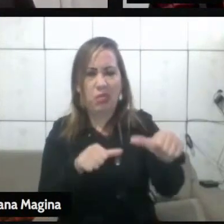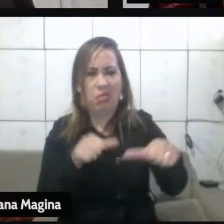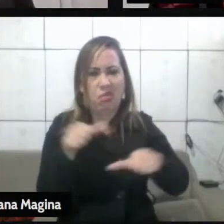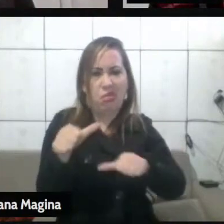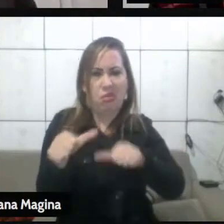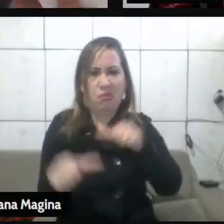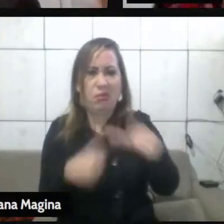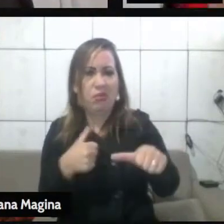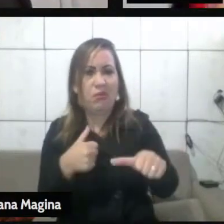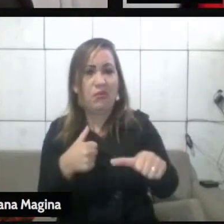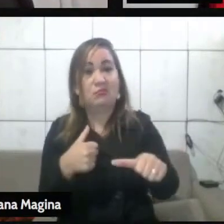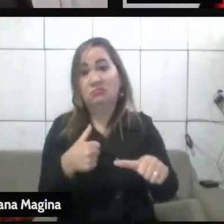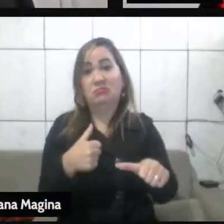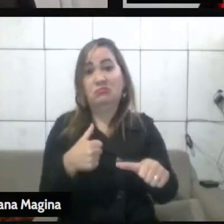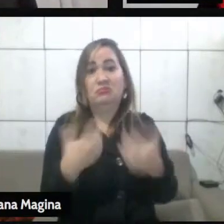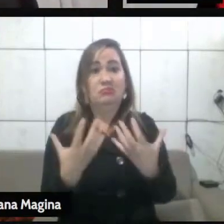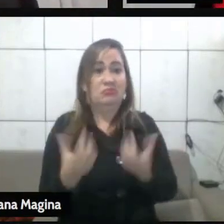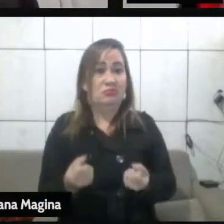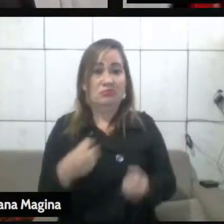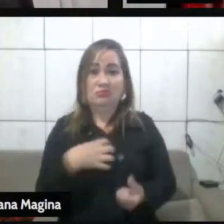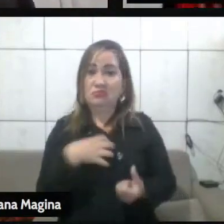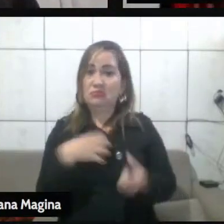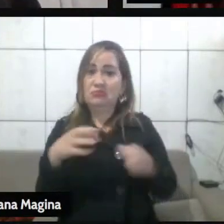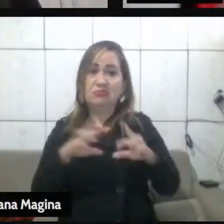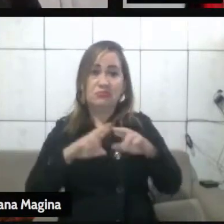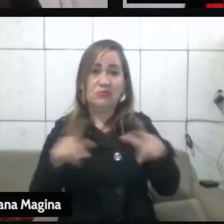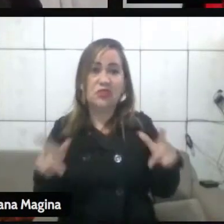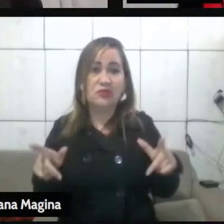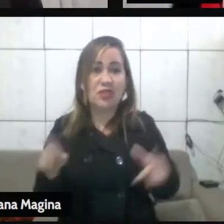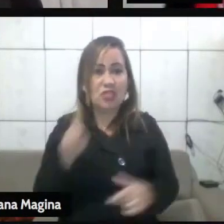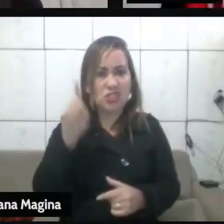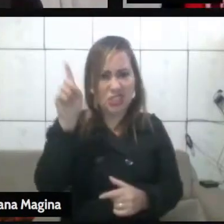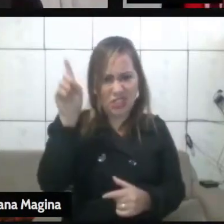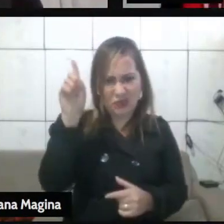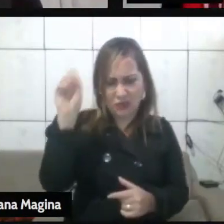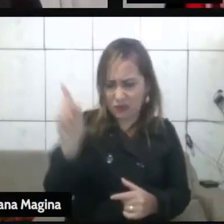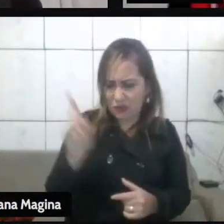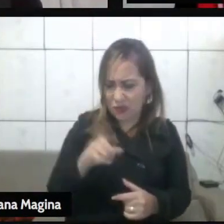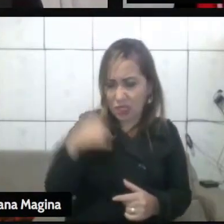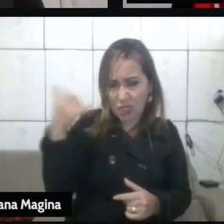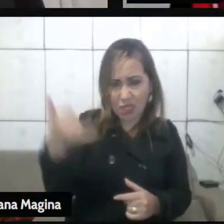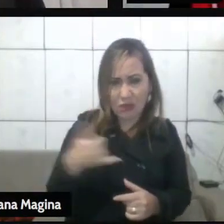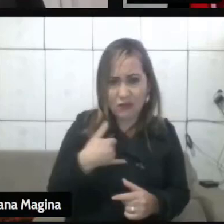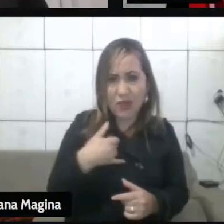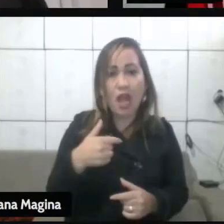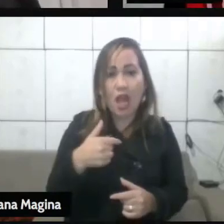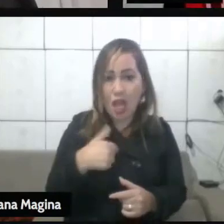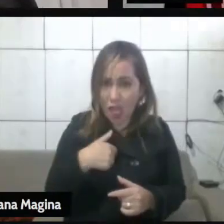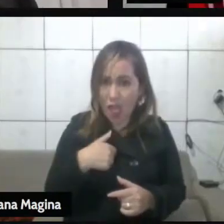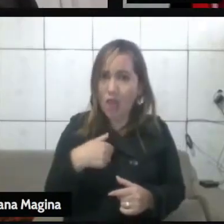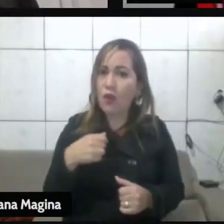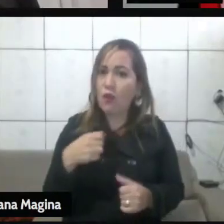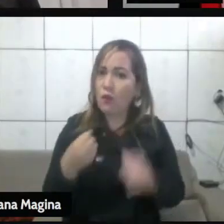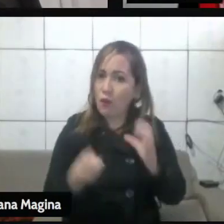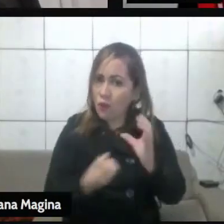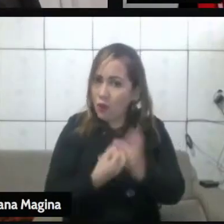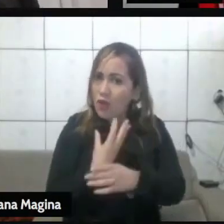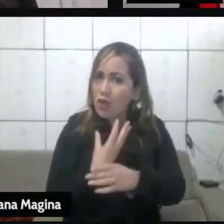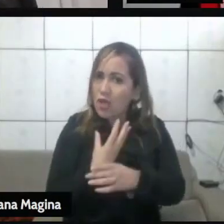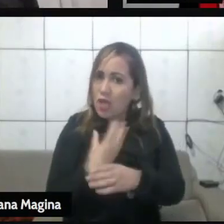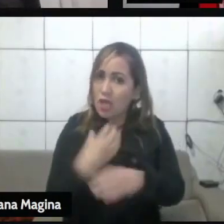constituir para si outros formatos. Deus vai e fala para o ser humano, olha, eu o fiz para ser desse jeito.